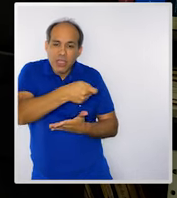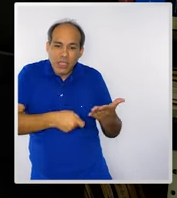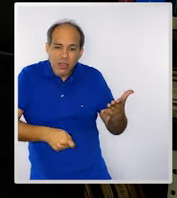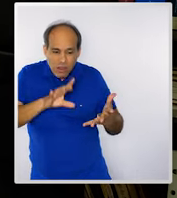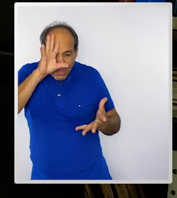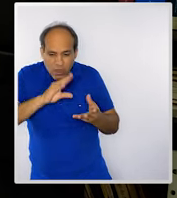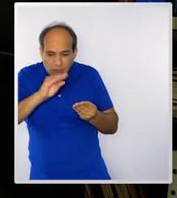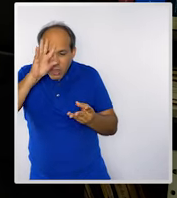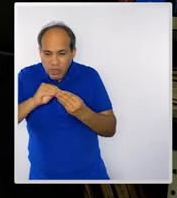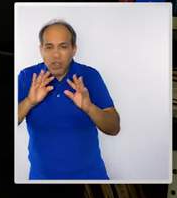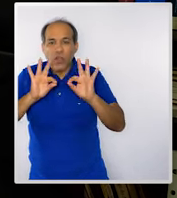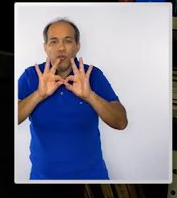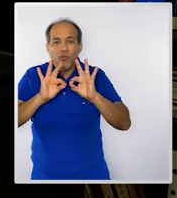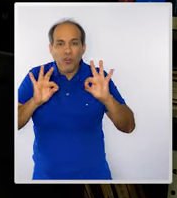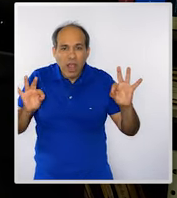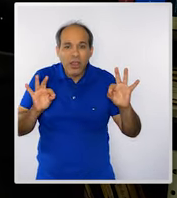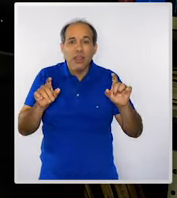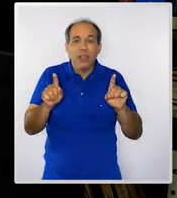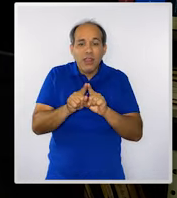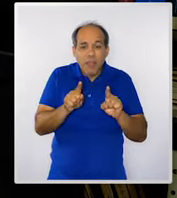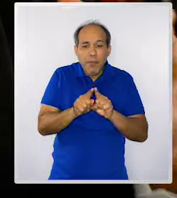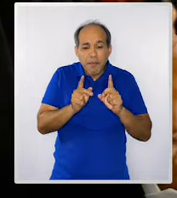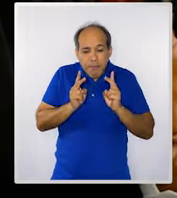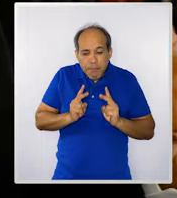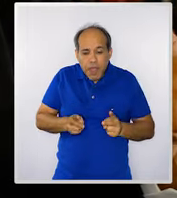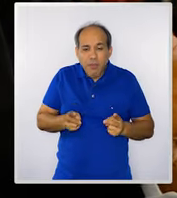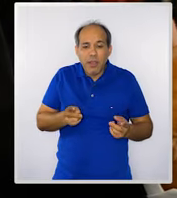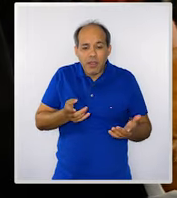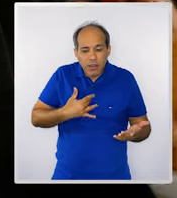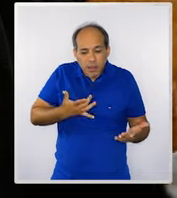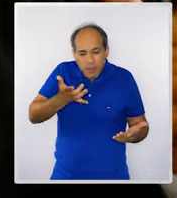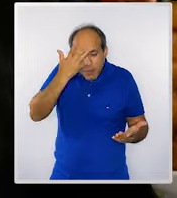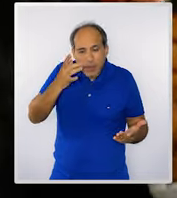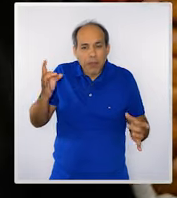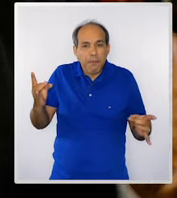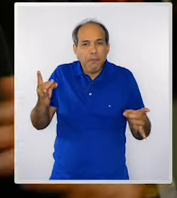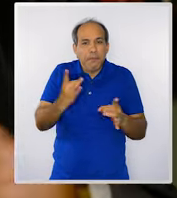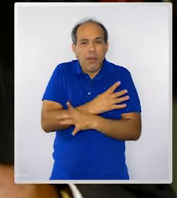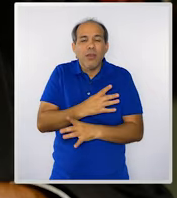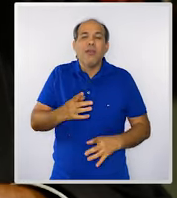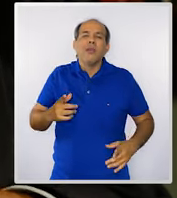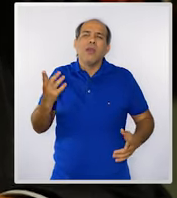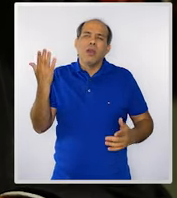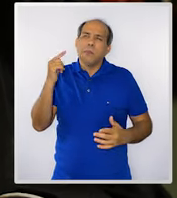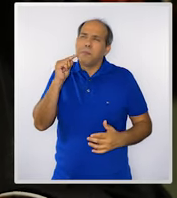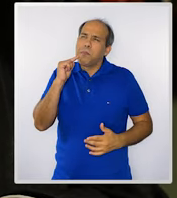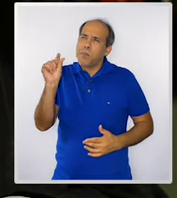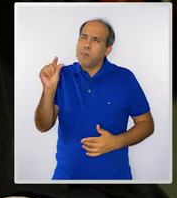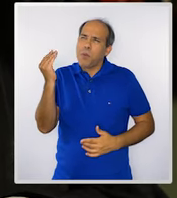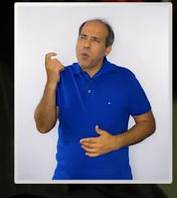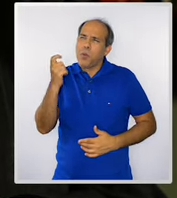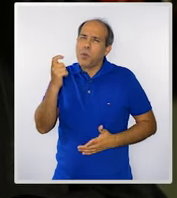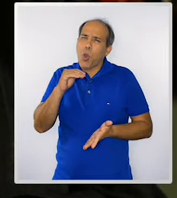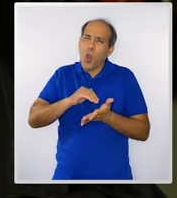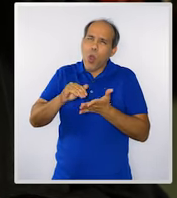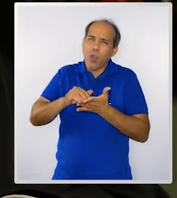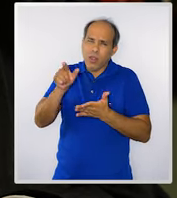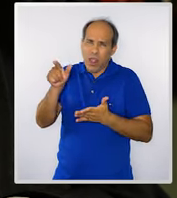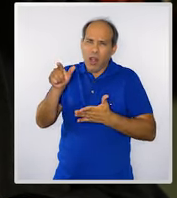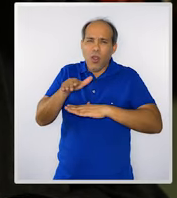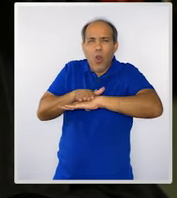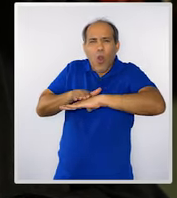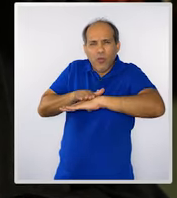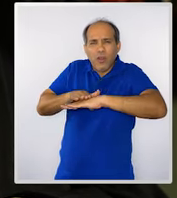frases. E essas gravações, é importante, um dia desse eu estava conversando com o secretário de Educação lá, no Sobral,